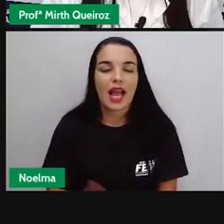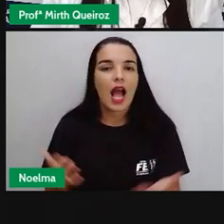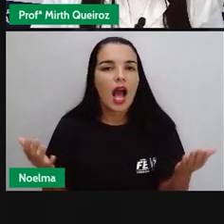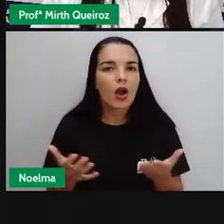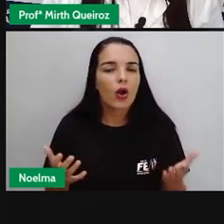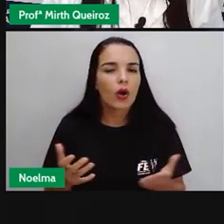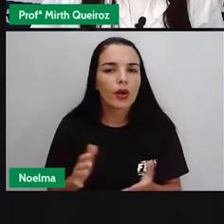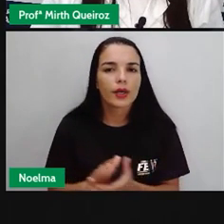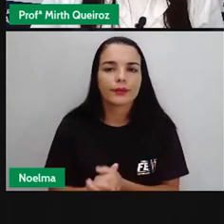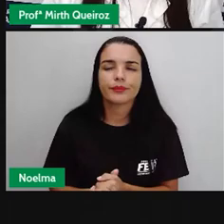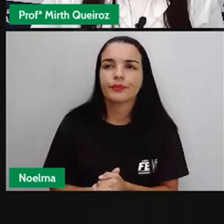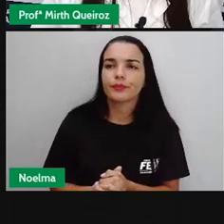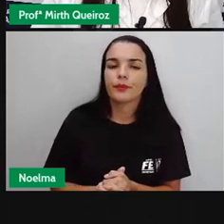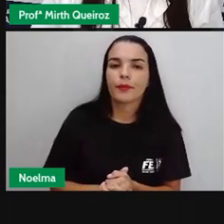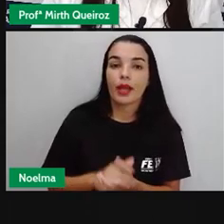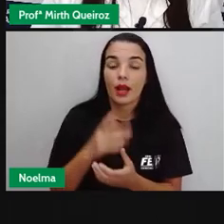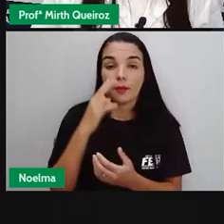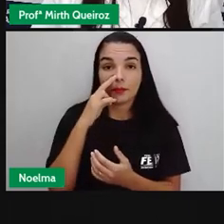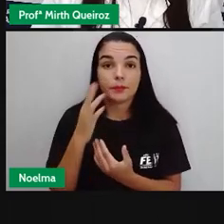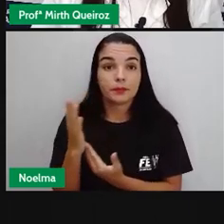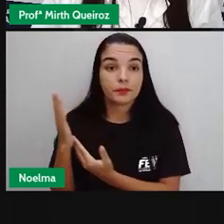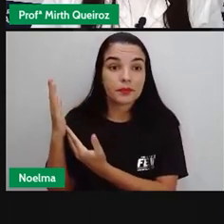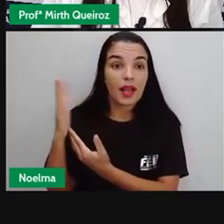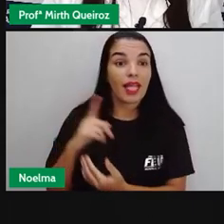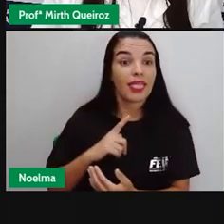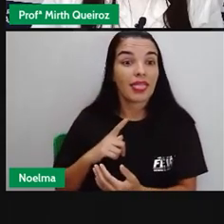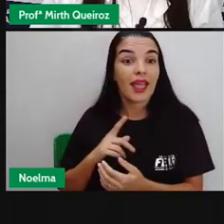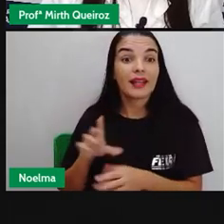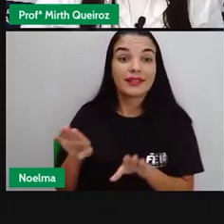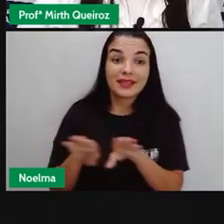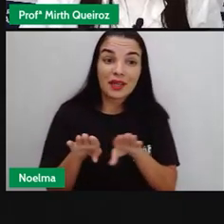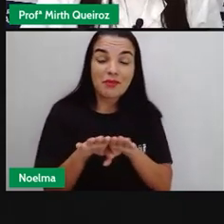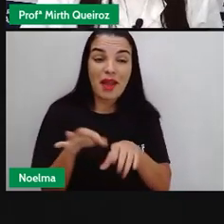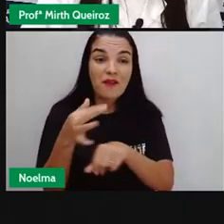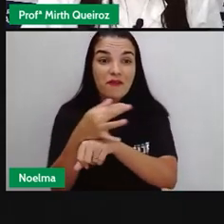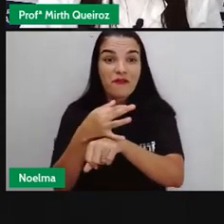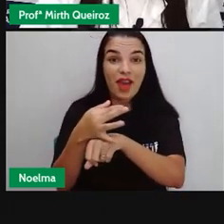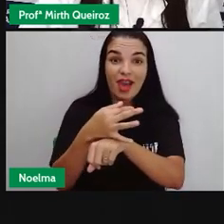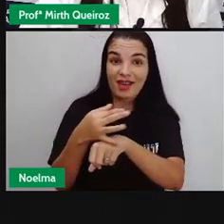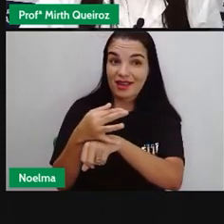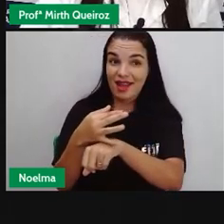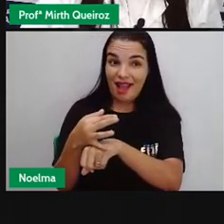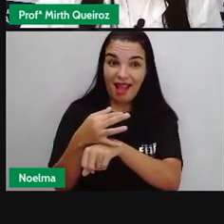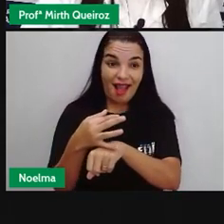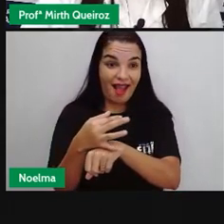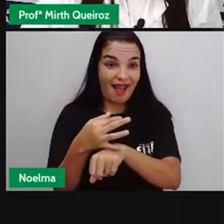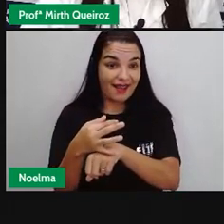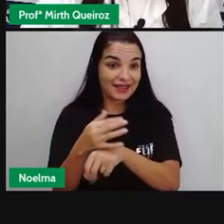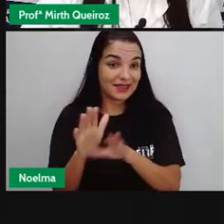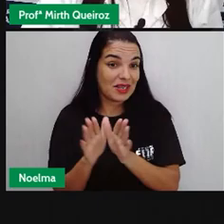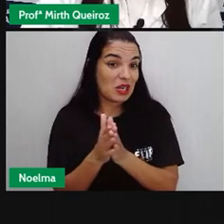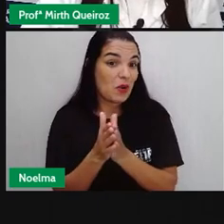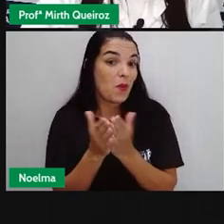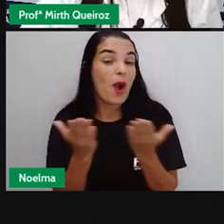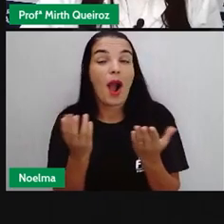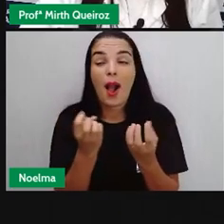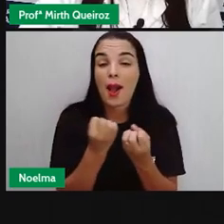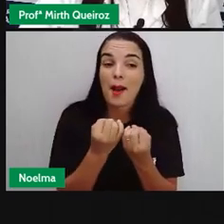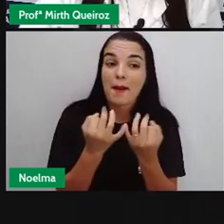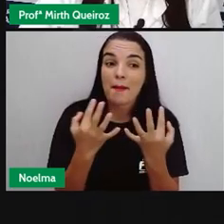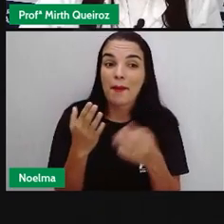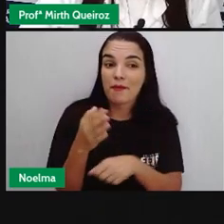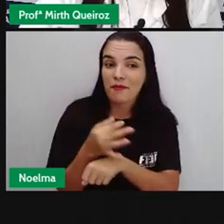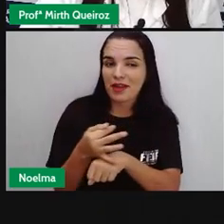No calendário também A gente encontra os feriados Gente Encontramos aqui Quais são os feriados Geralmente são